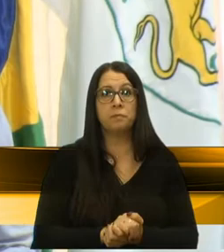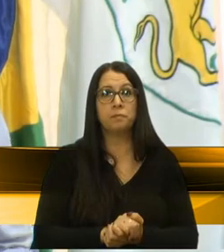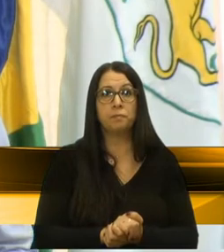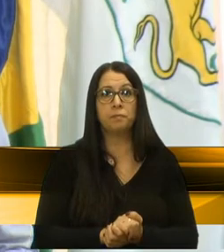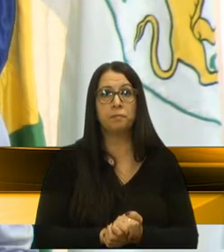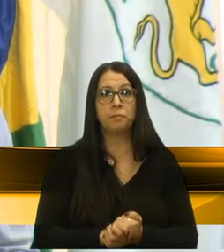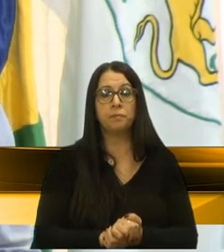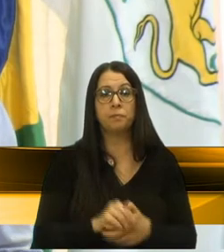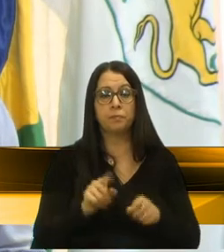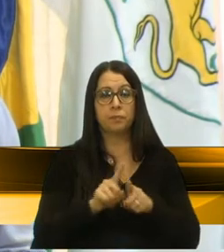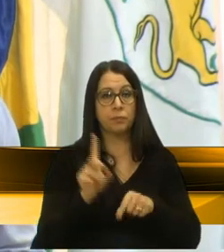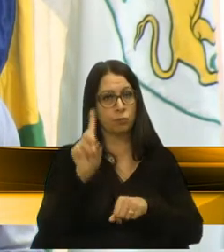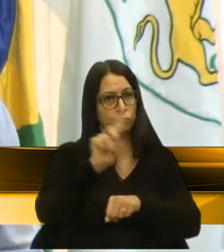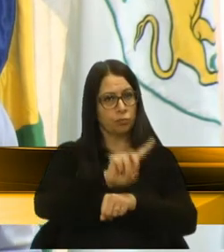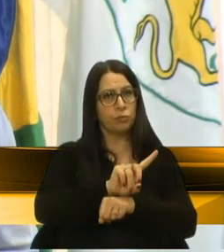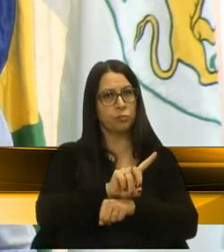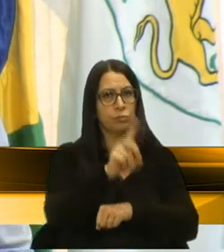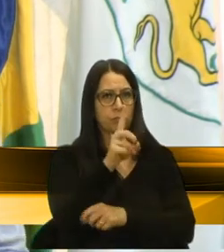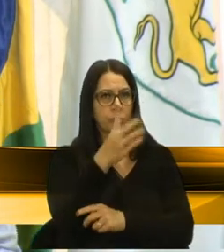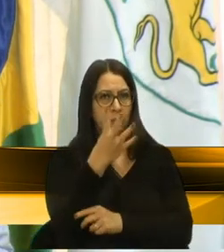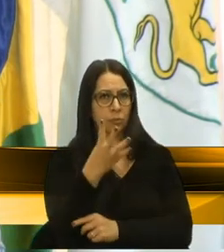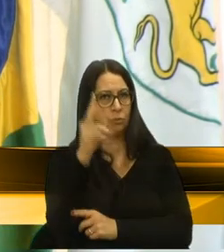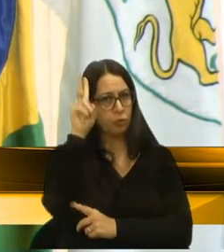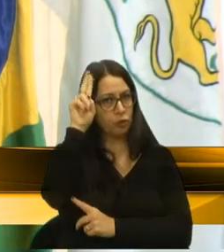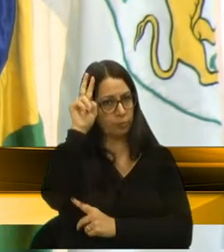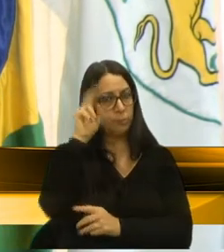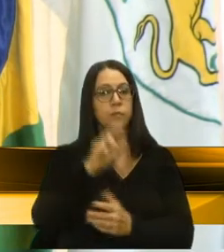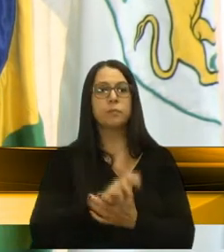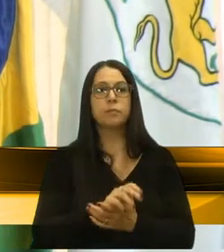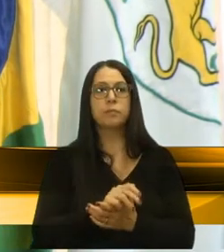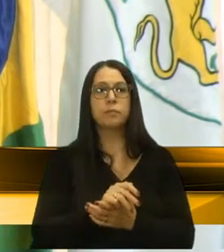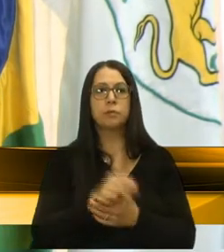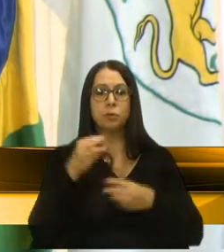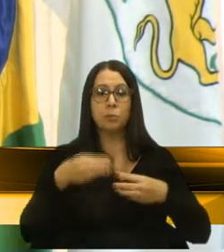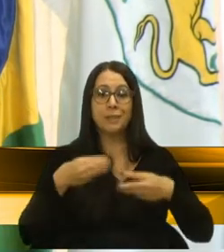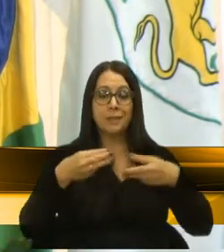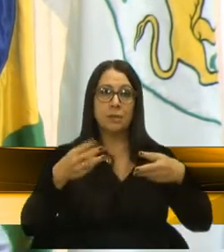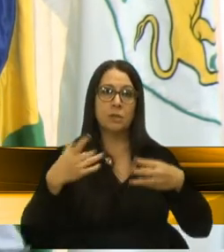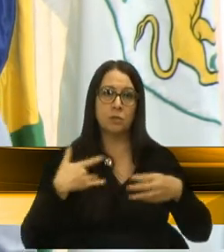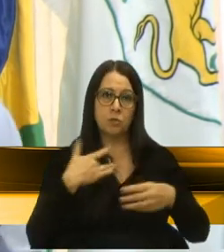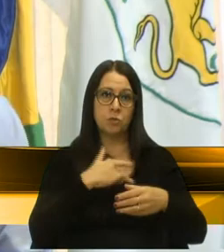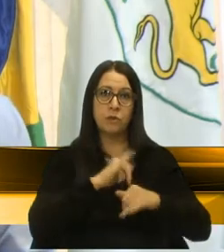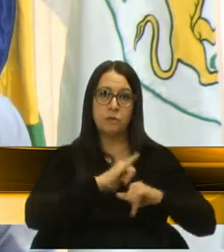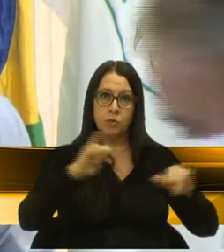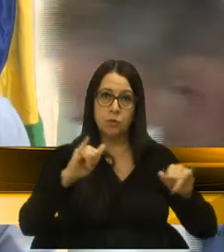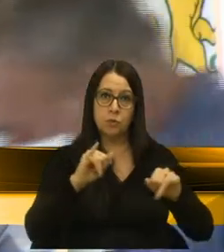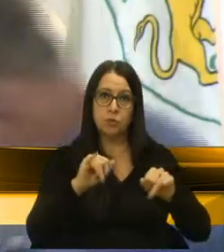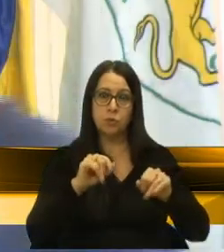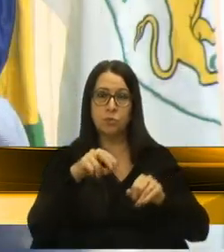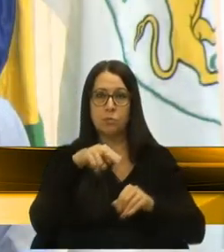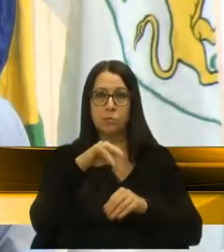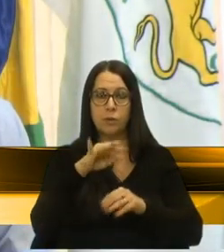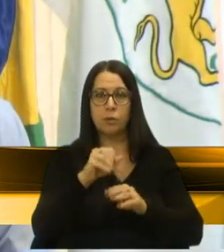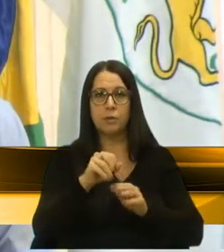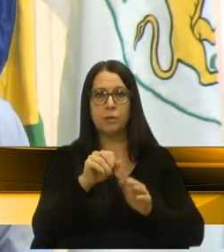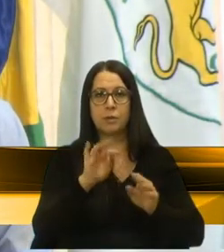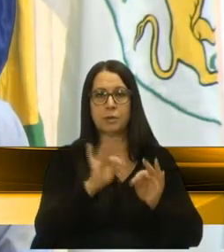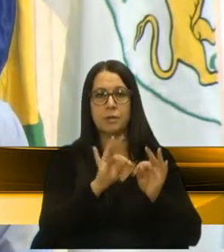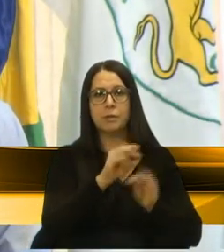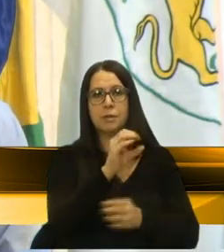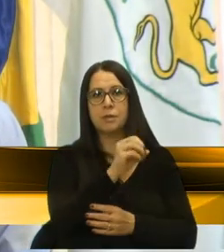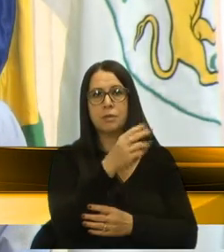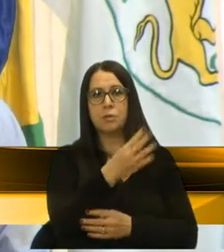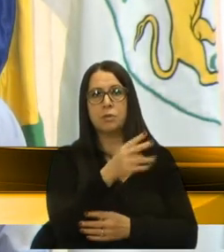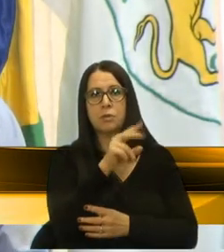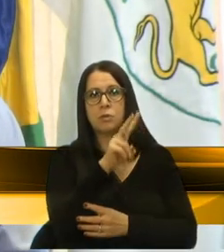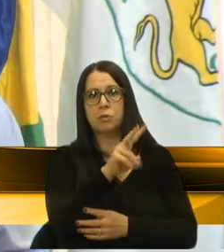Inclusive, no dia 14 de abril, o Ministério da Saúde emitiu uma nota técnica de número 04-2020,